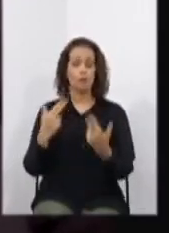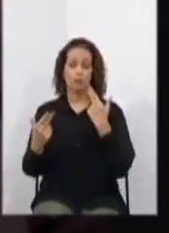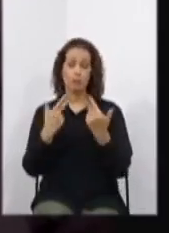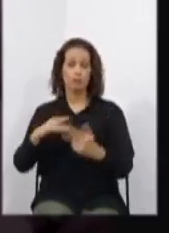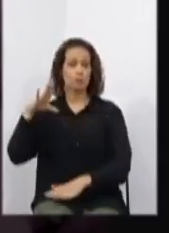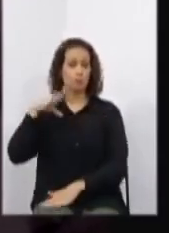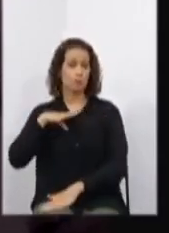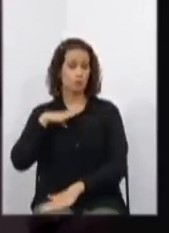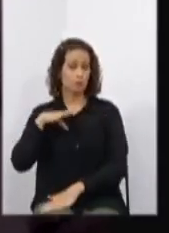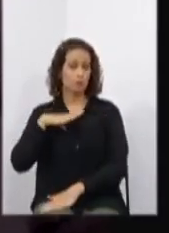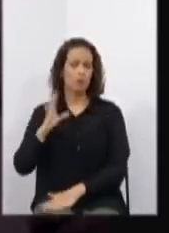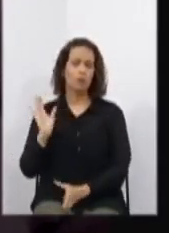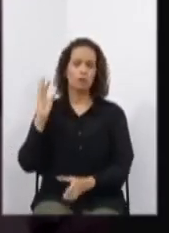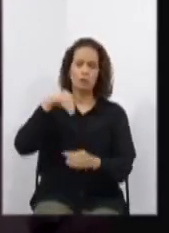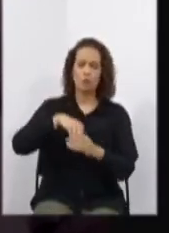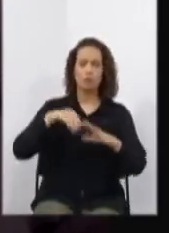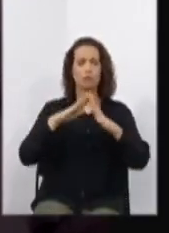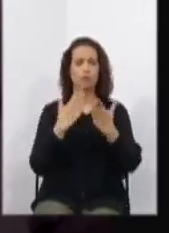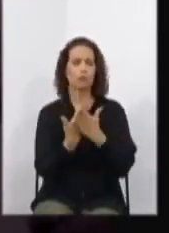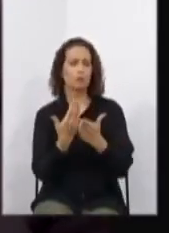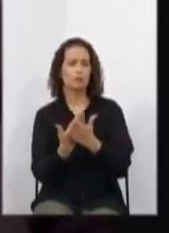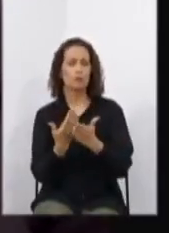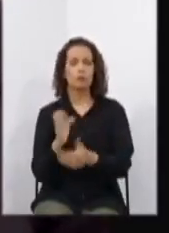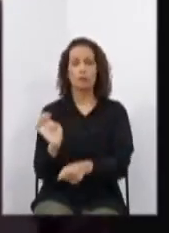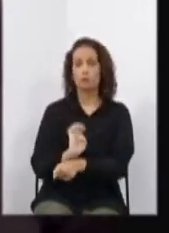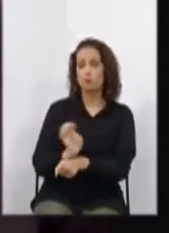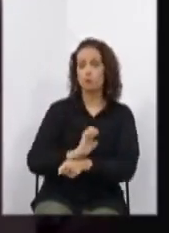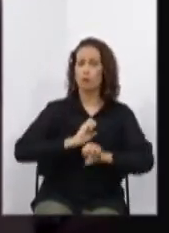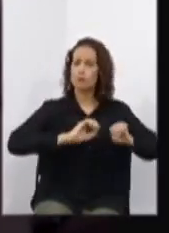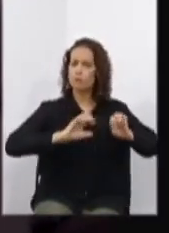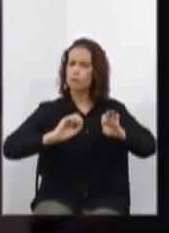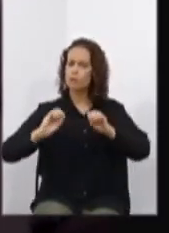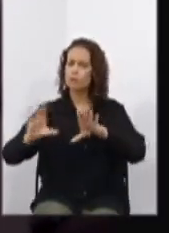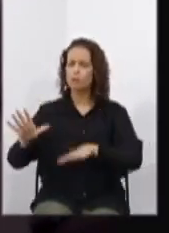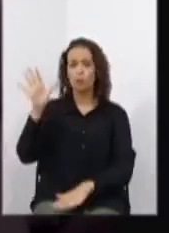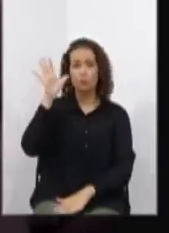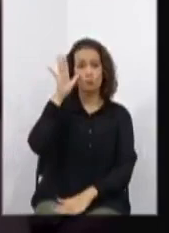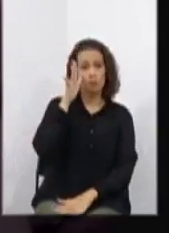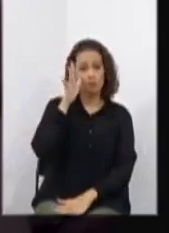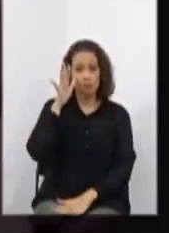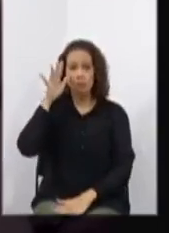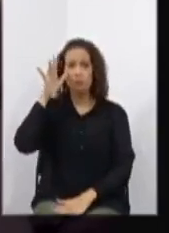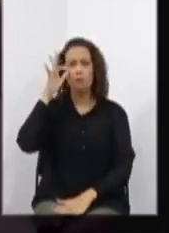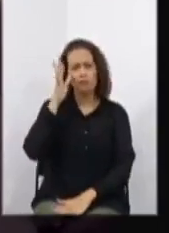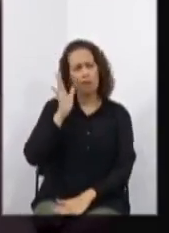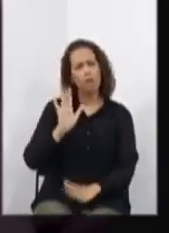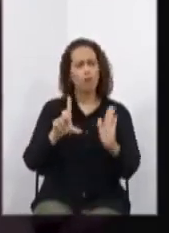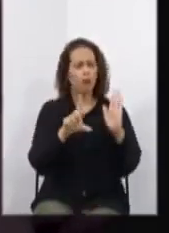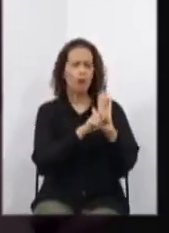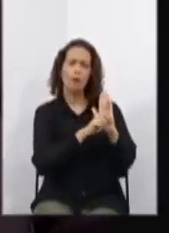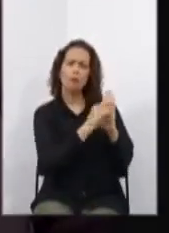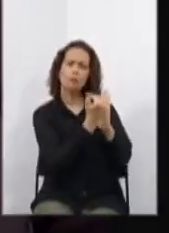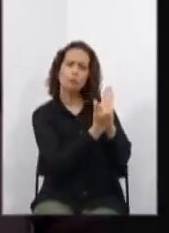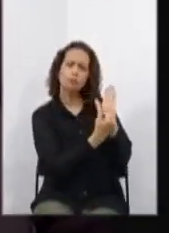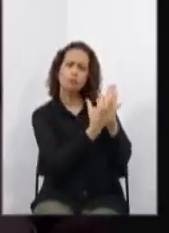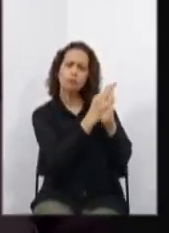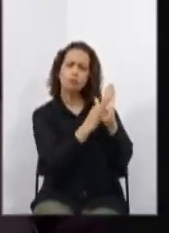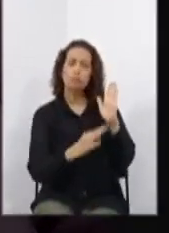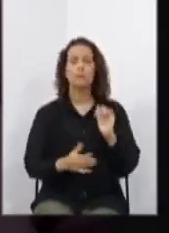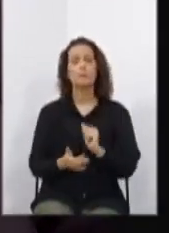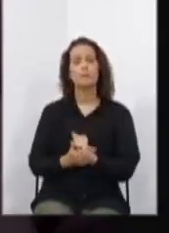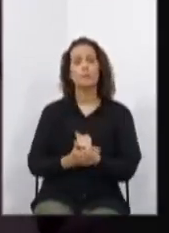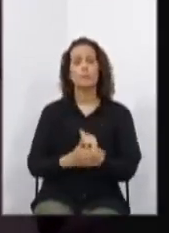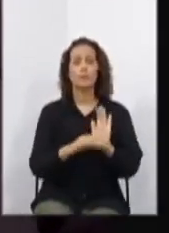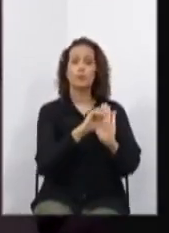âmbito da rede estadual de ensino, observará o disposto desta lei. Parágrafo